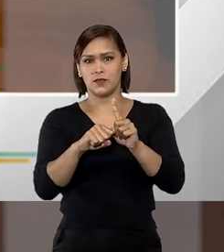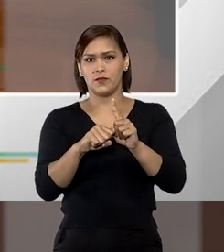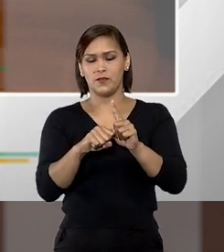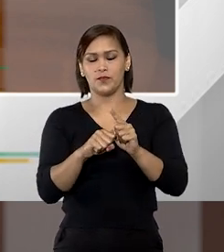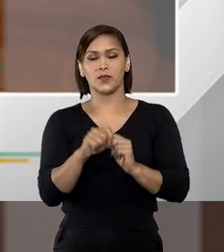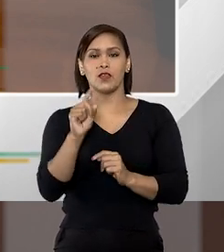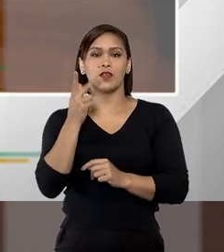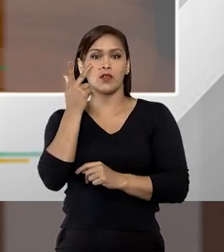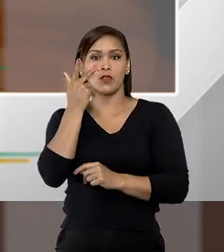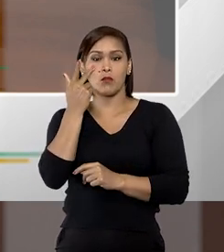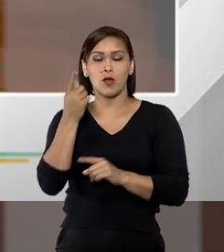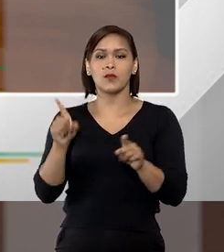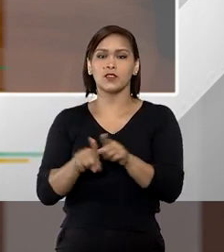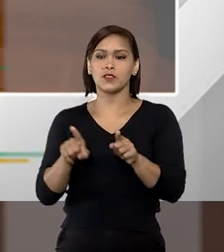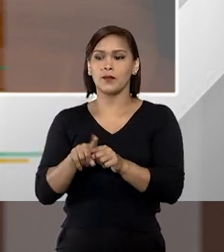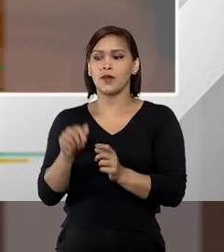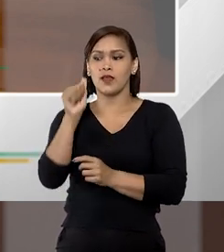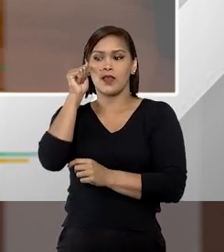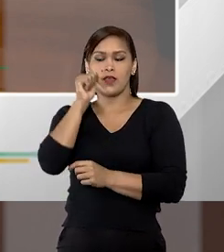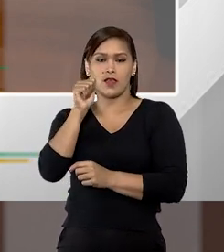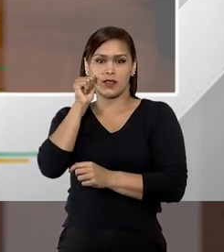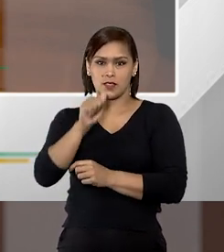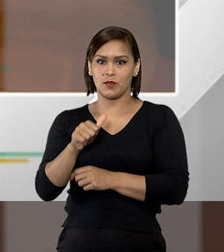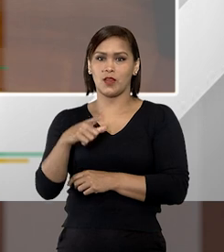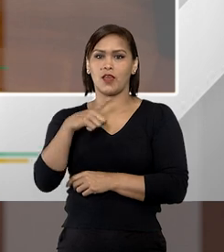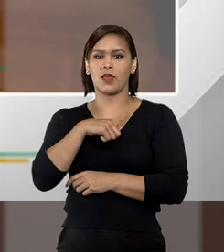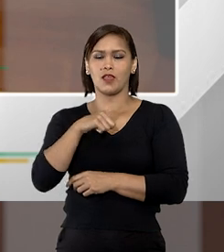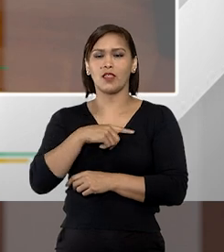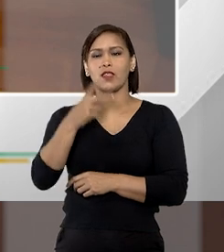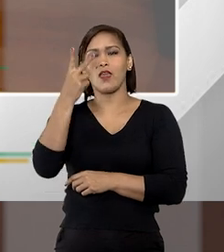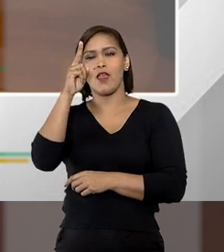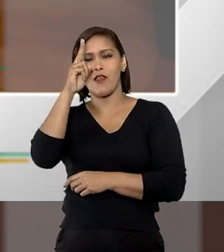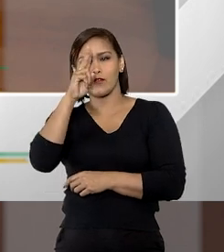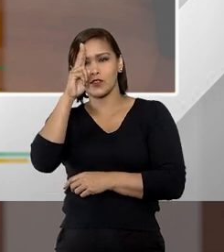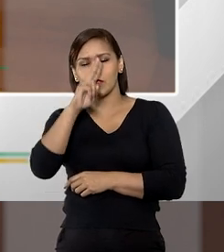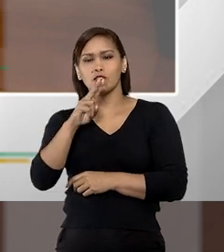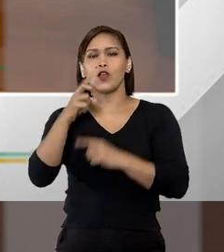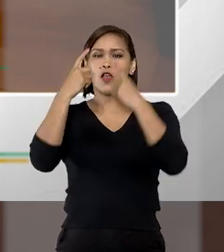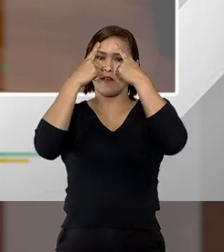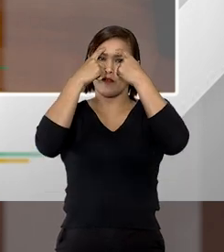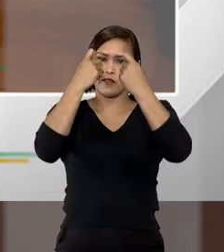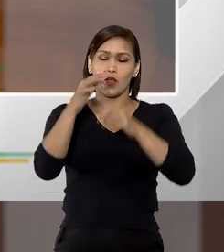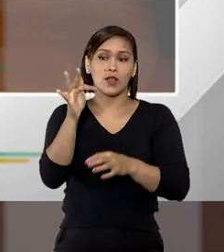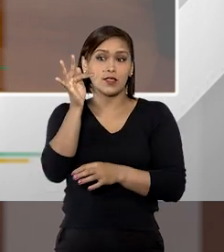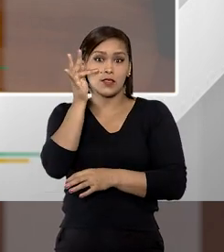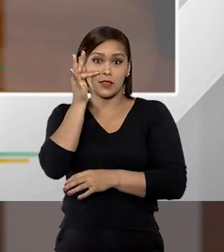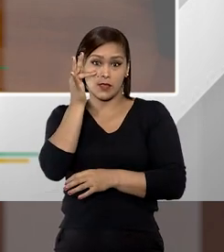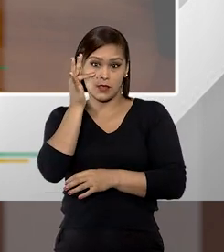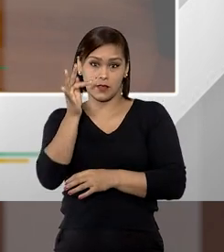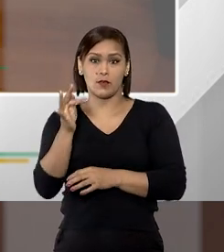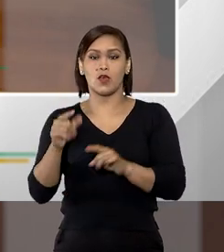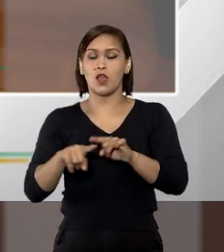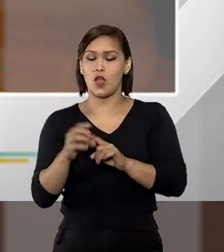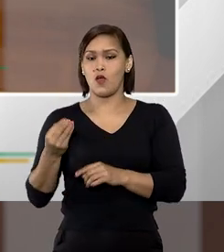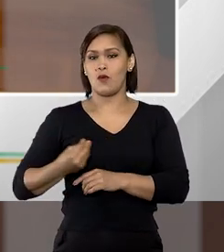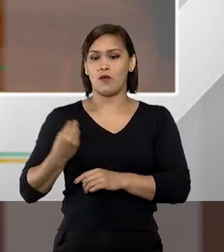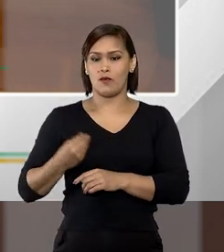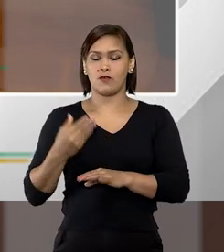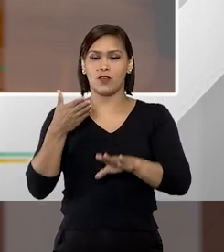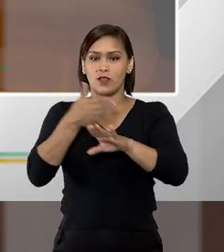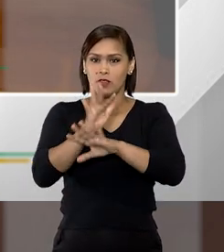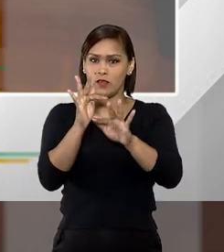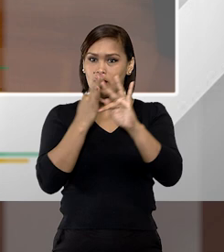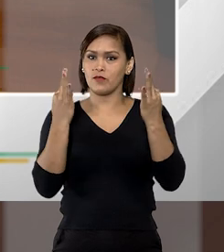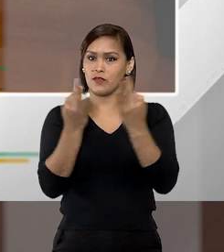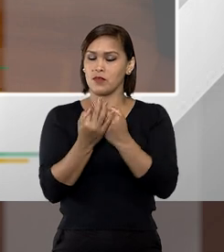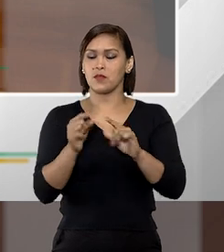é normalmente então também essa mulher que teve um histórico de violência, seja testemunhado ou seja vivenciado na sua família,